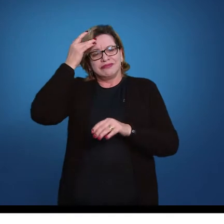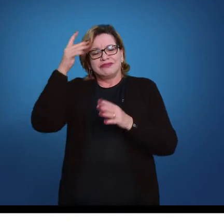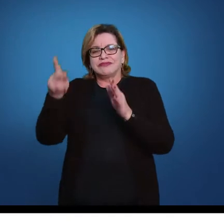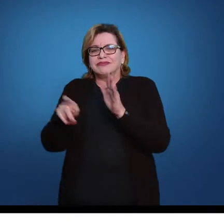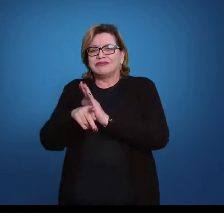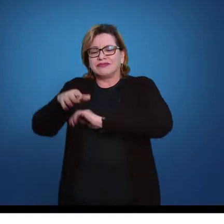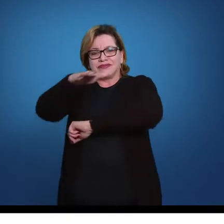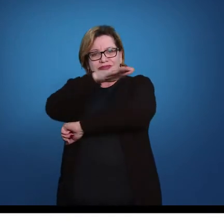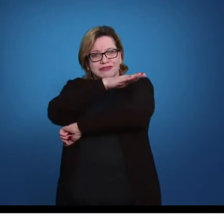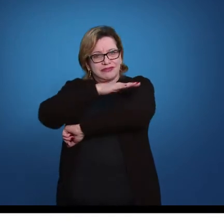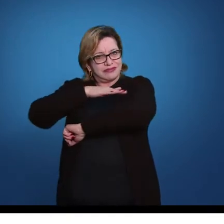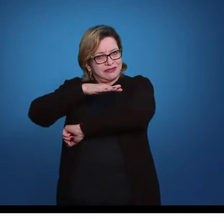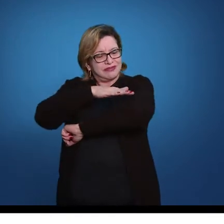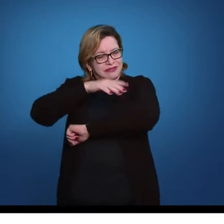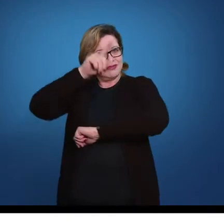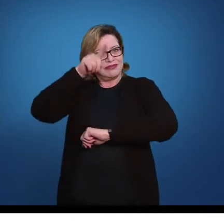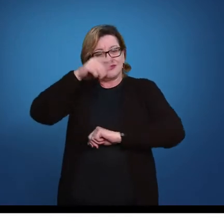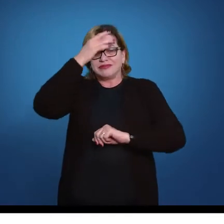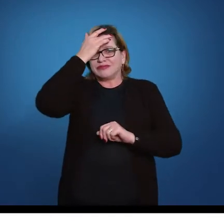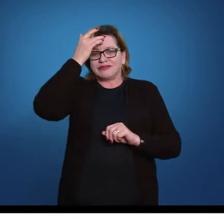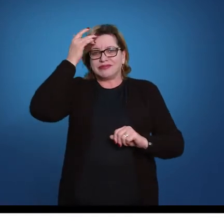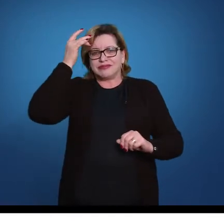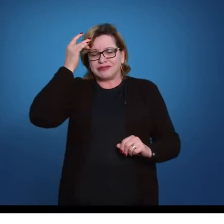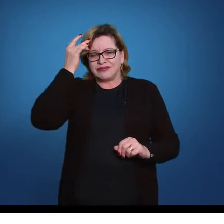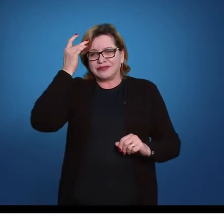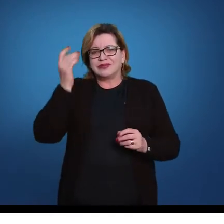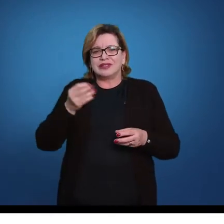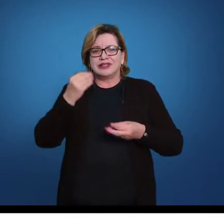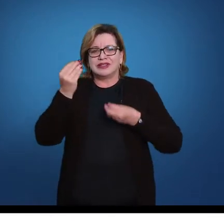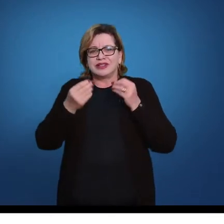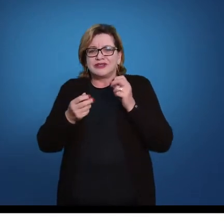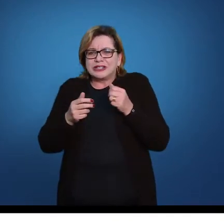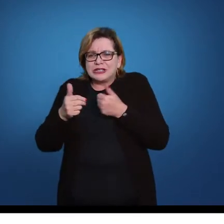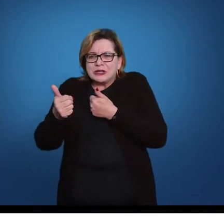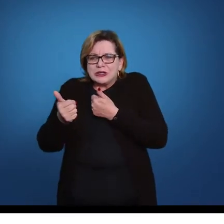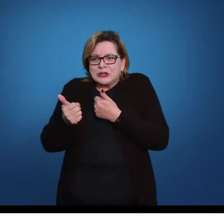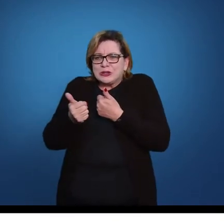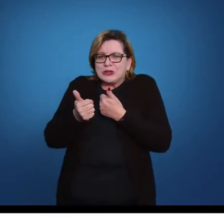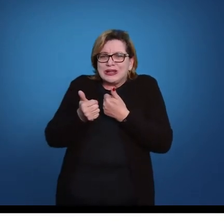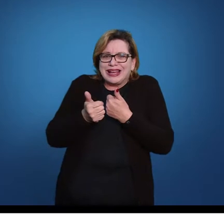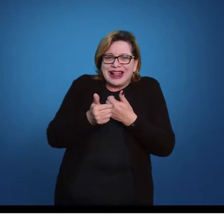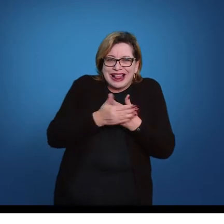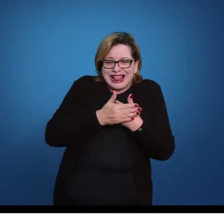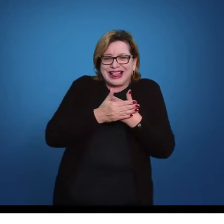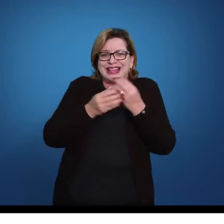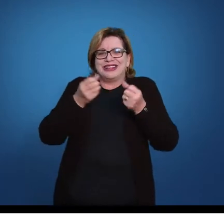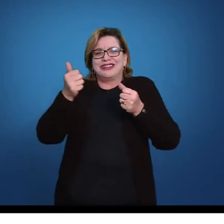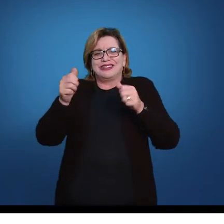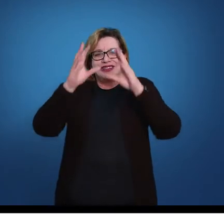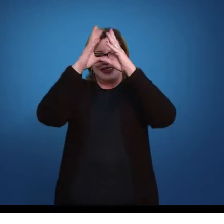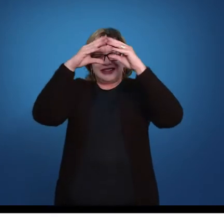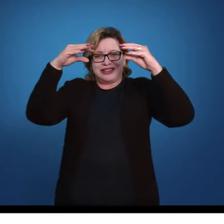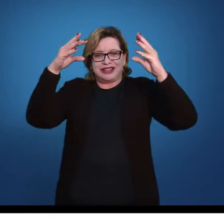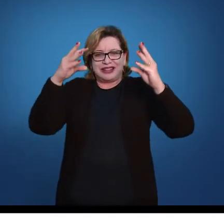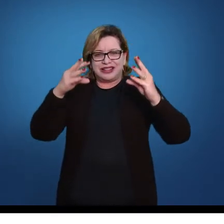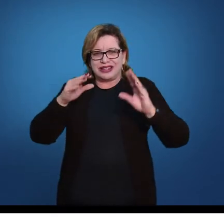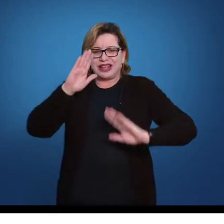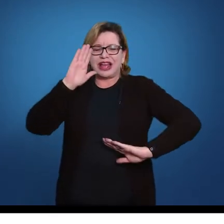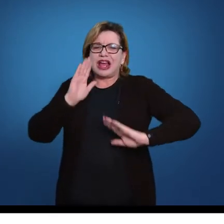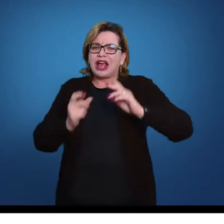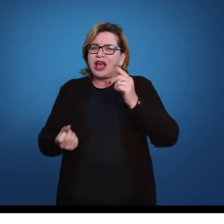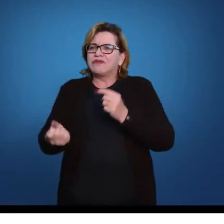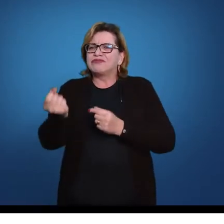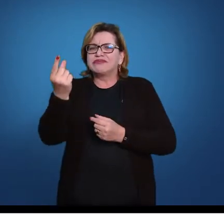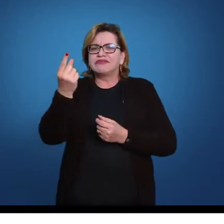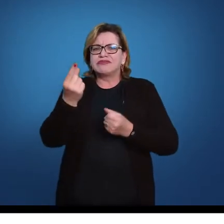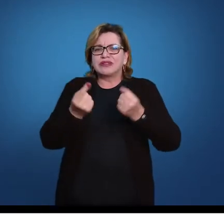praça eram pessoas que se aproximavam do circo no local em que ele chegava, algumas